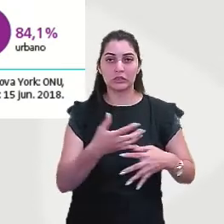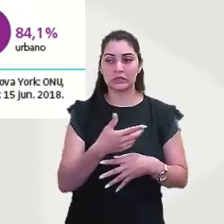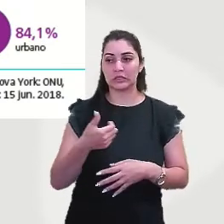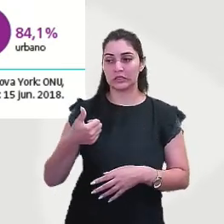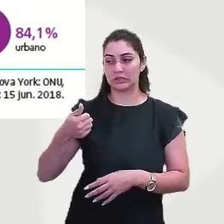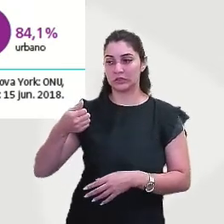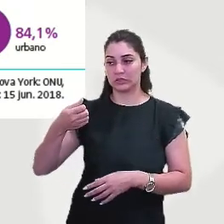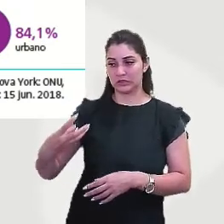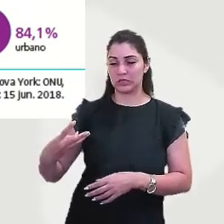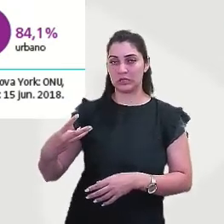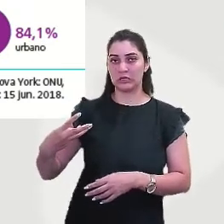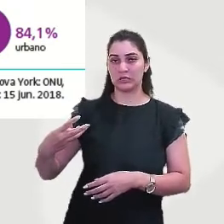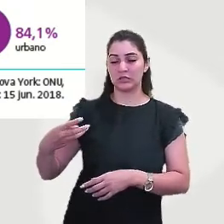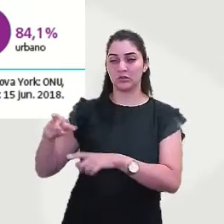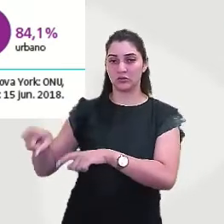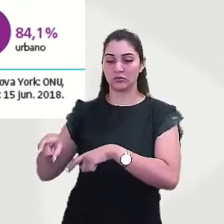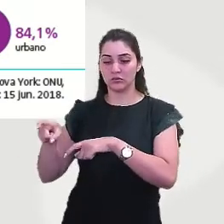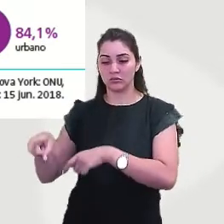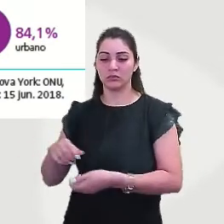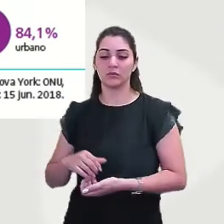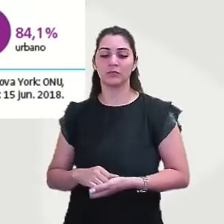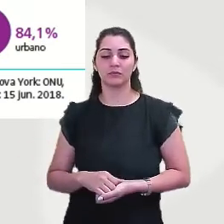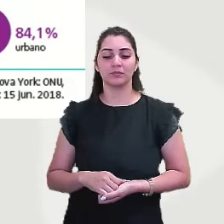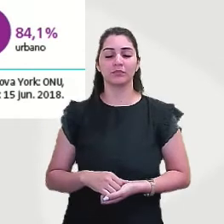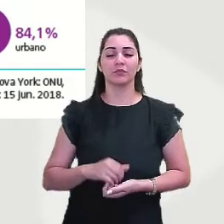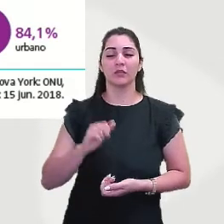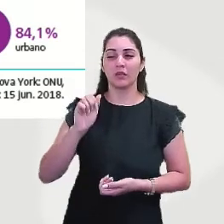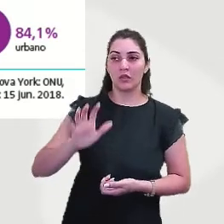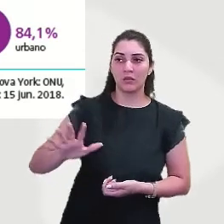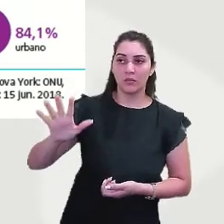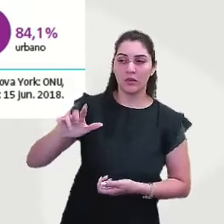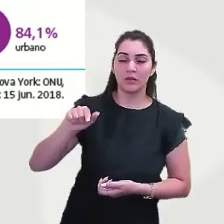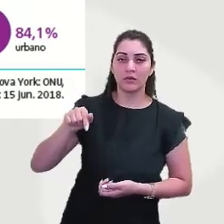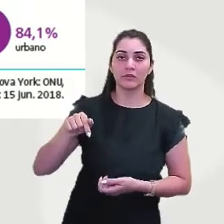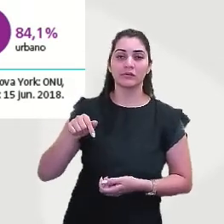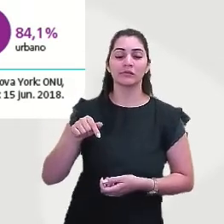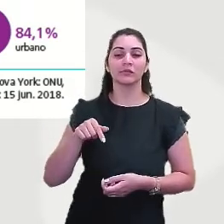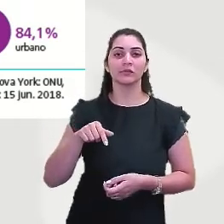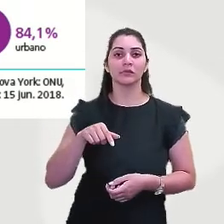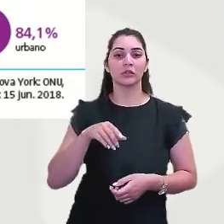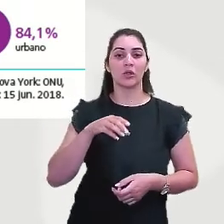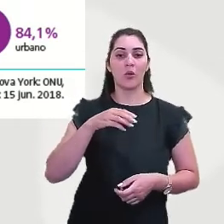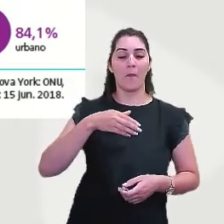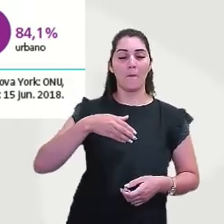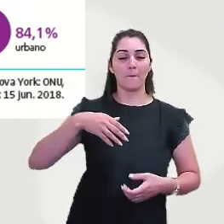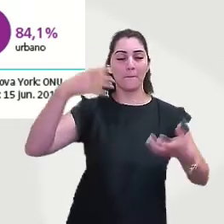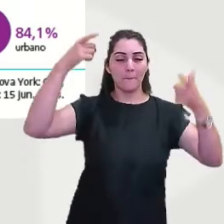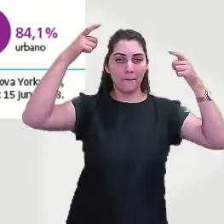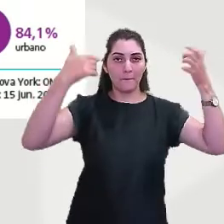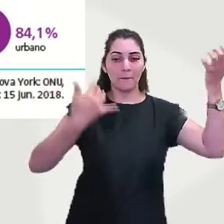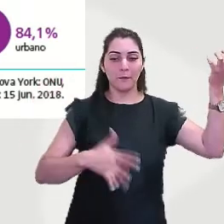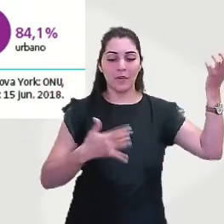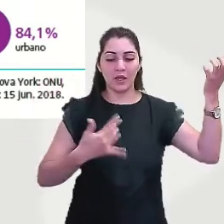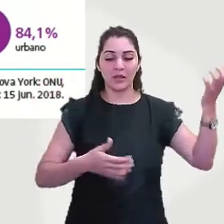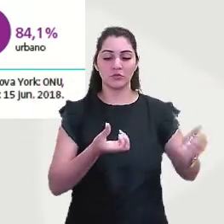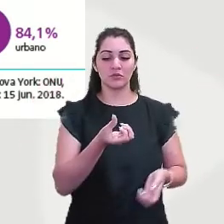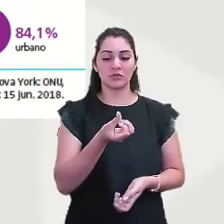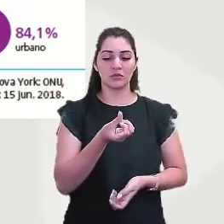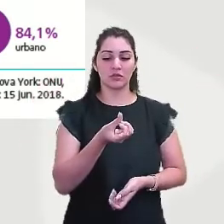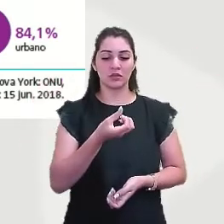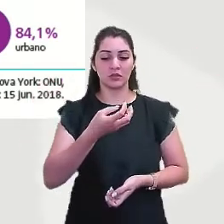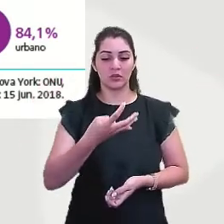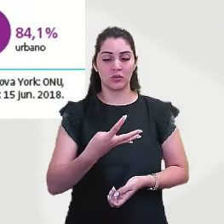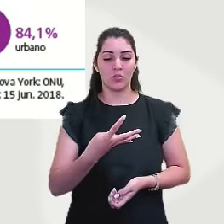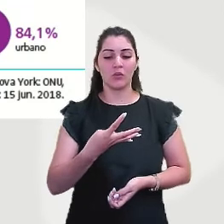Central e México, né? A exceção do Caribe, também 74% urbanizada, e a América do Sul, mais de